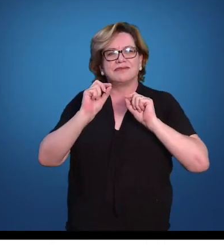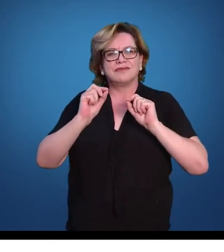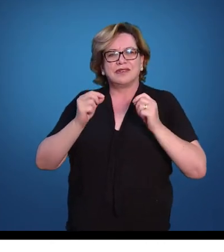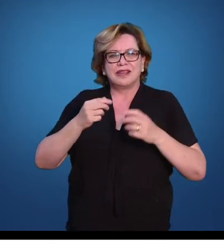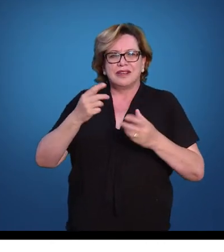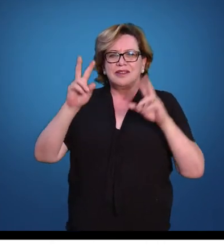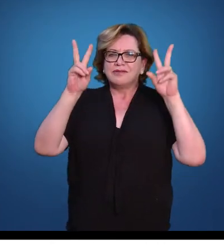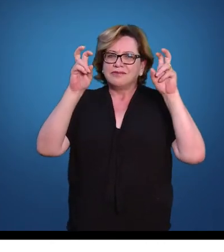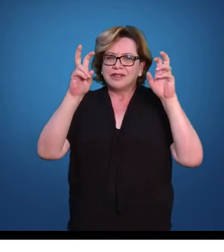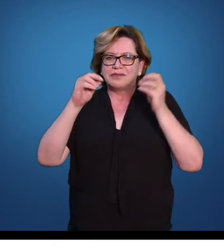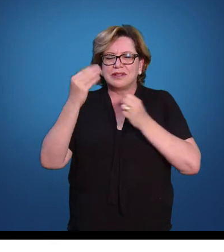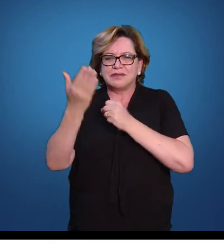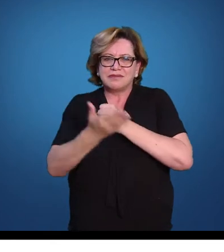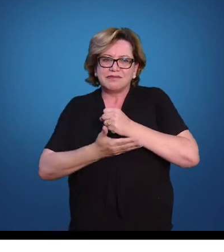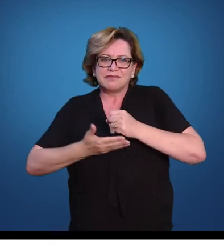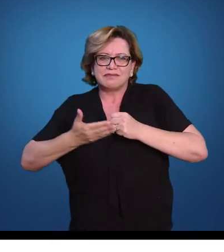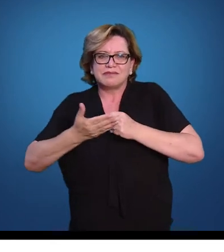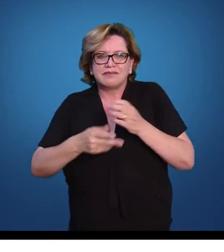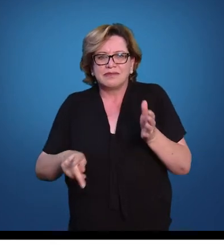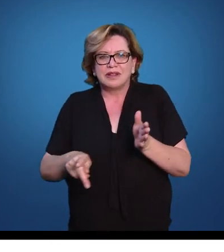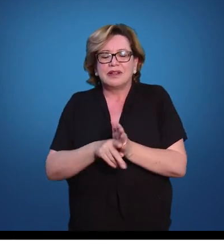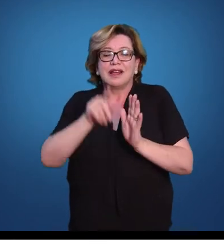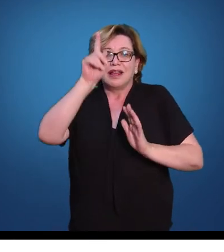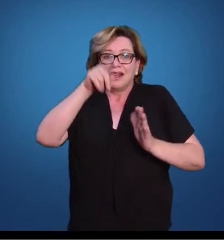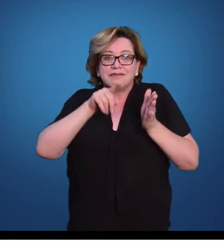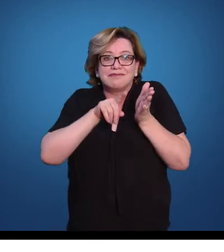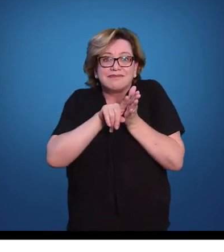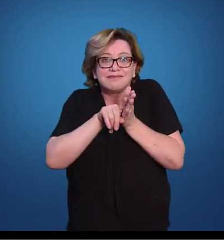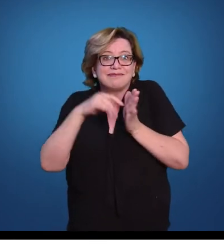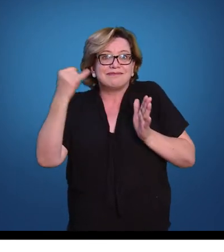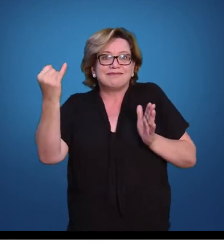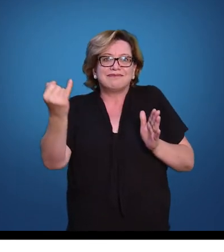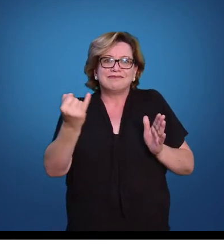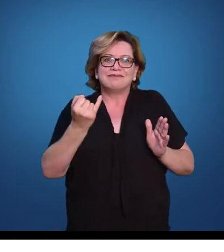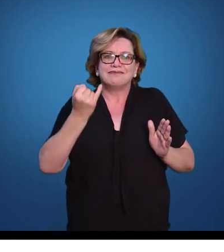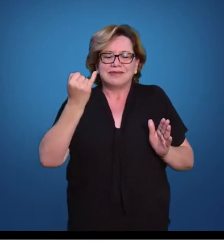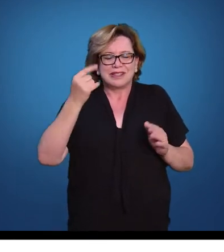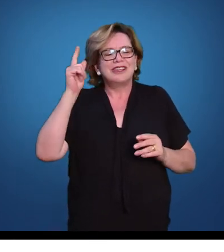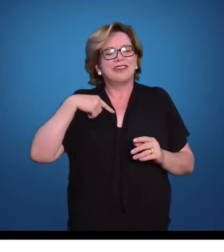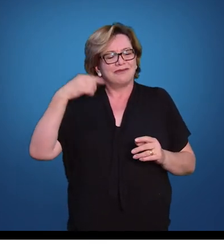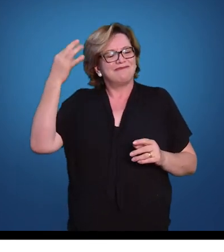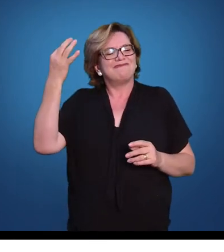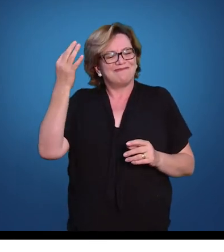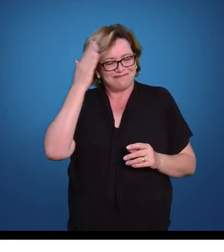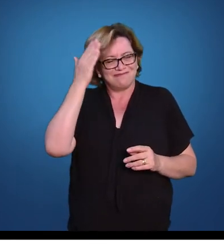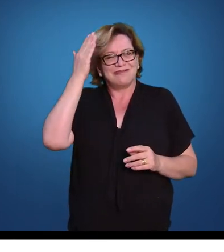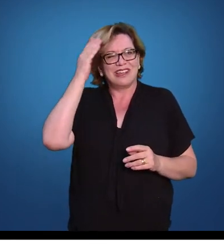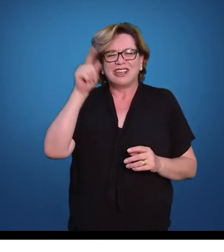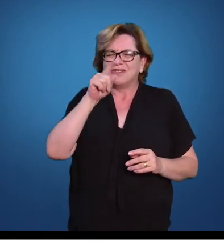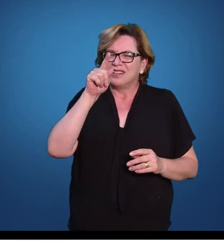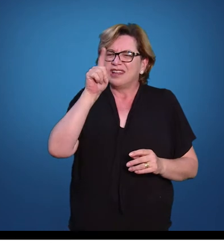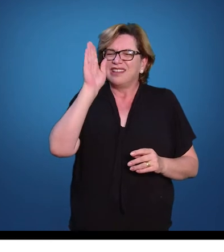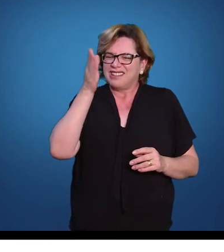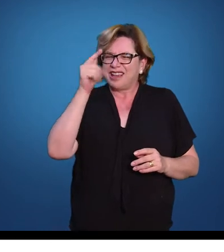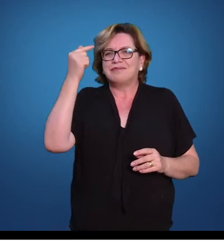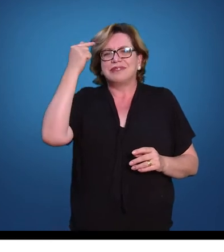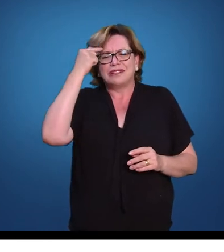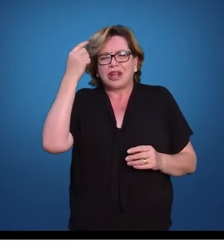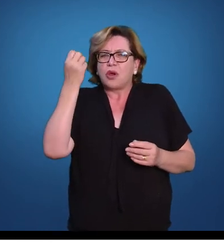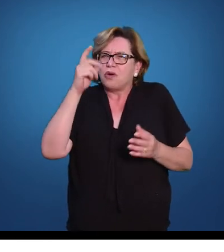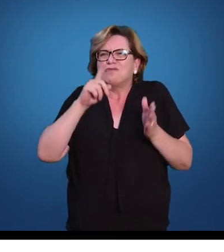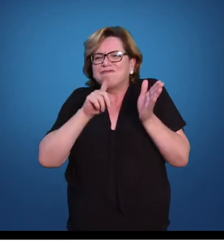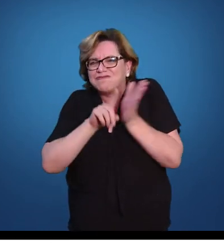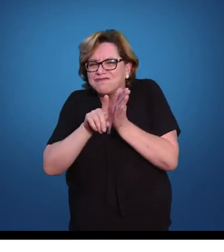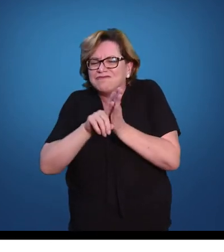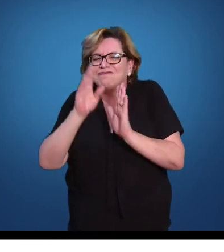que vai subsidiar nossas conversas se pauta numa pergunta que é basilar, que eu tenho certeza que vocês ou não pensaram nisso, já foram questionados